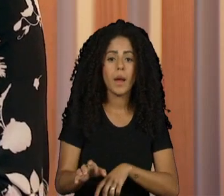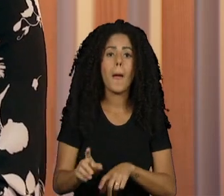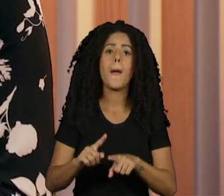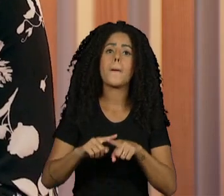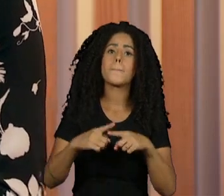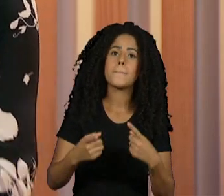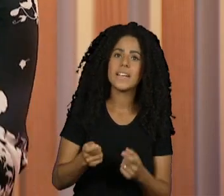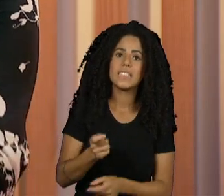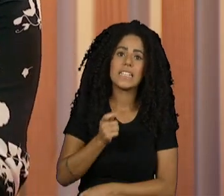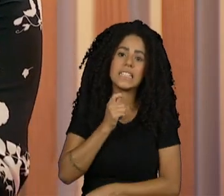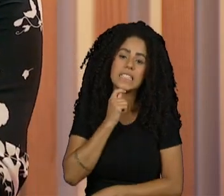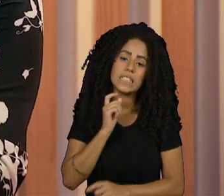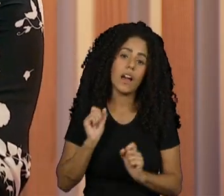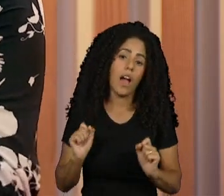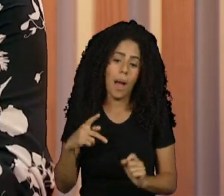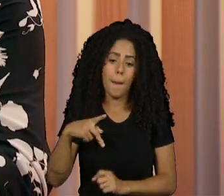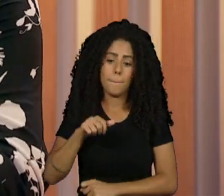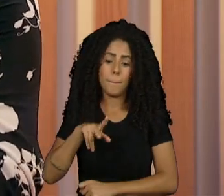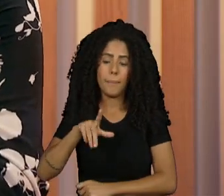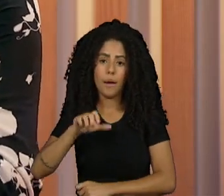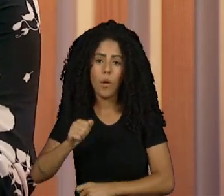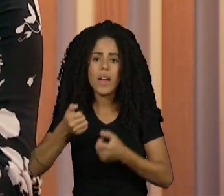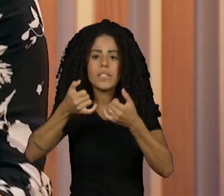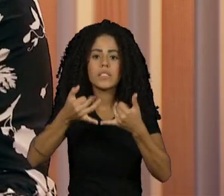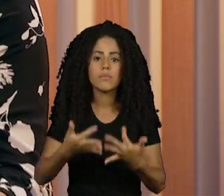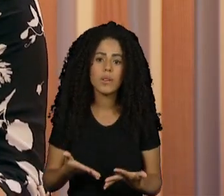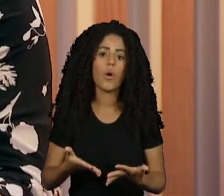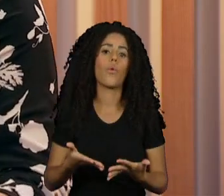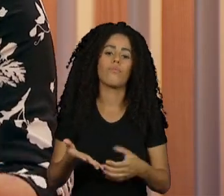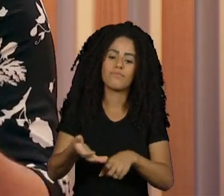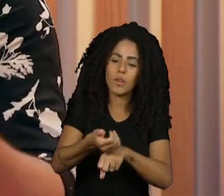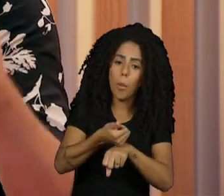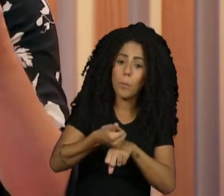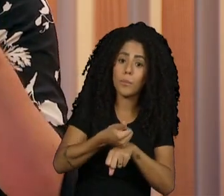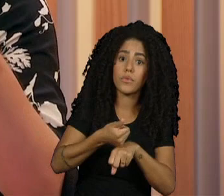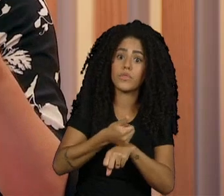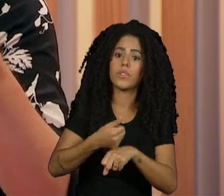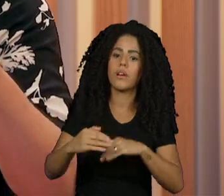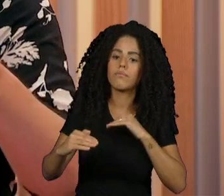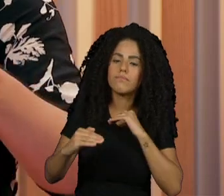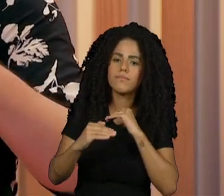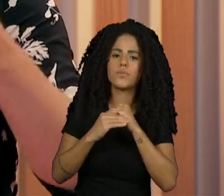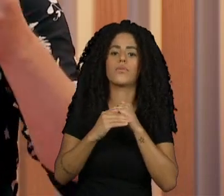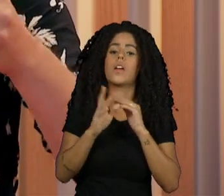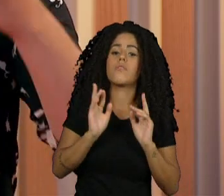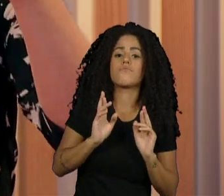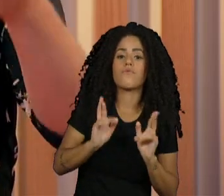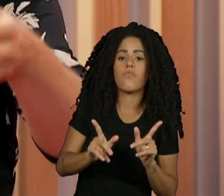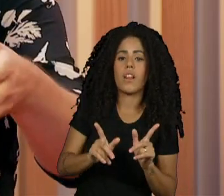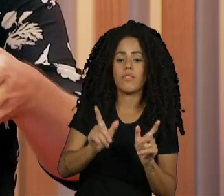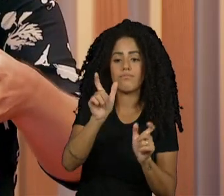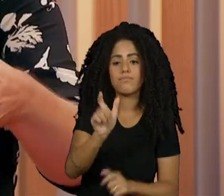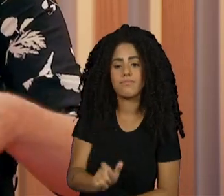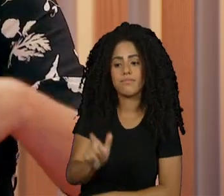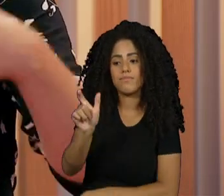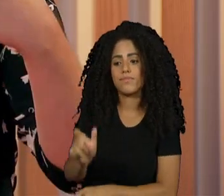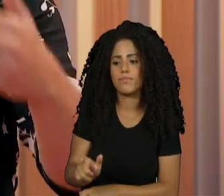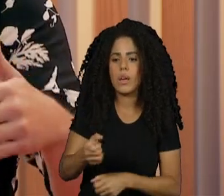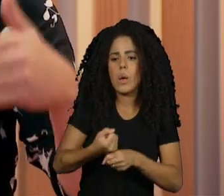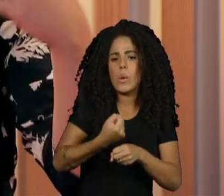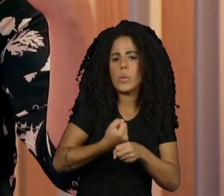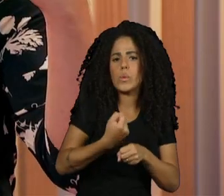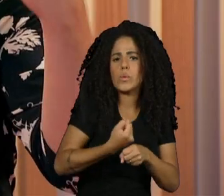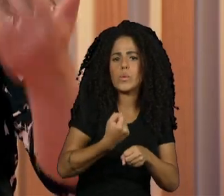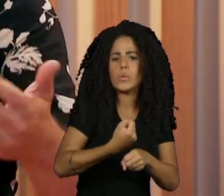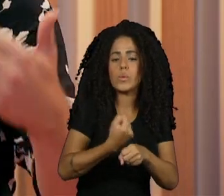sou, como a Paula também é, uma exceção nesse sistema. Somos ainda figuras que estão ali construindo a